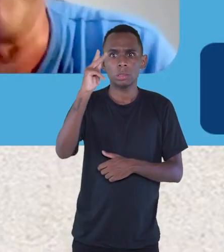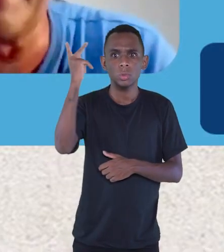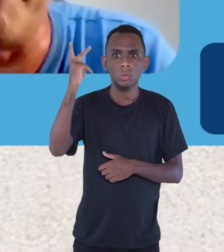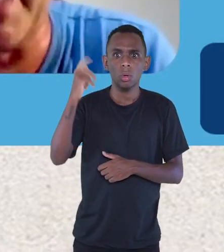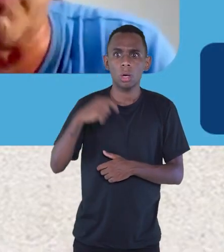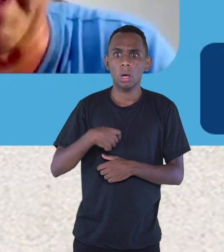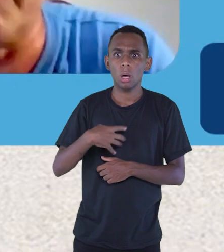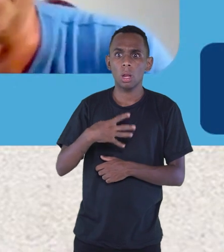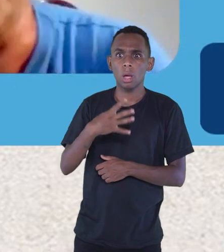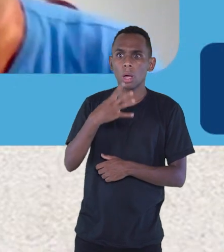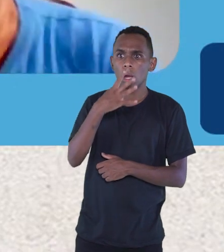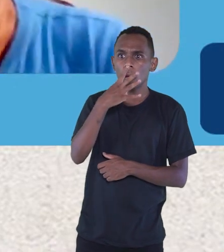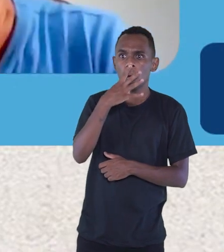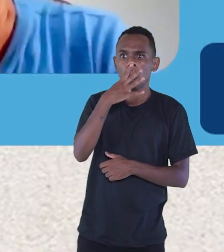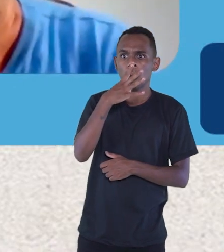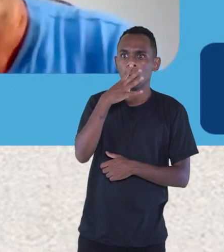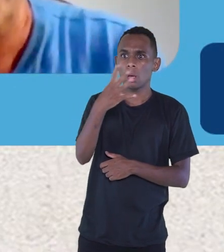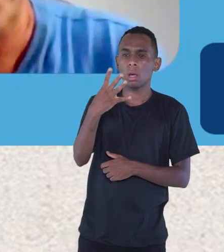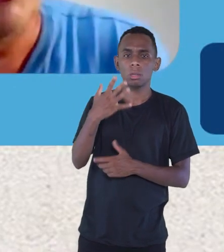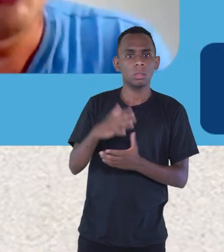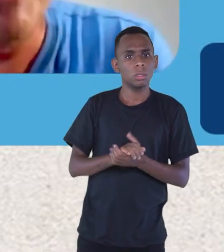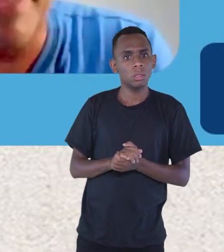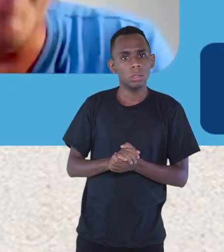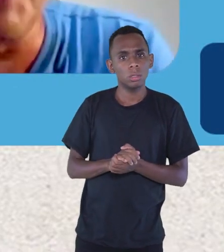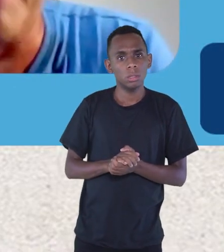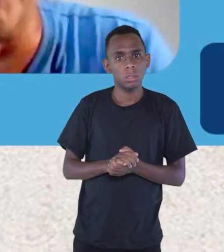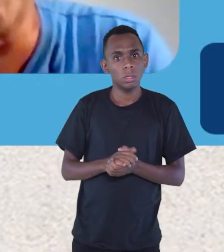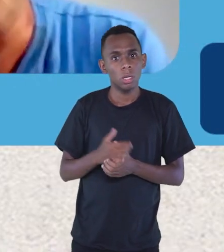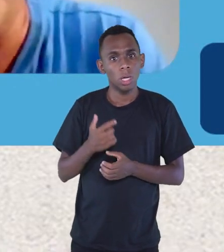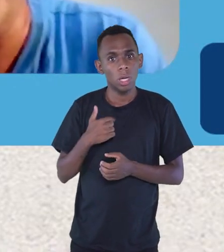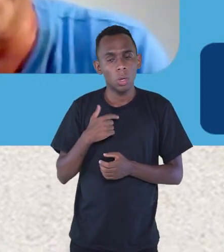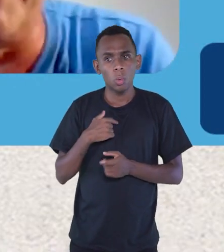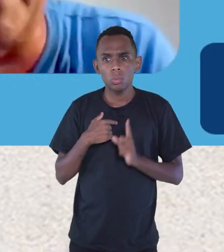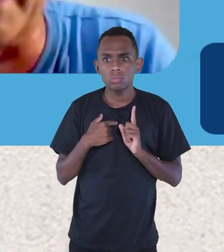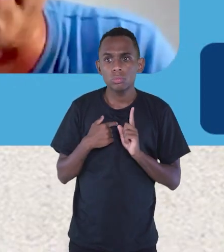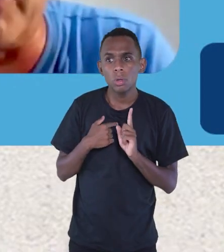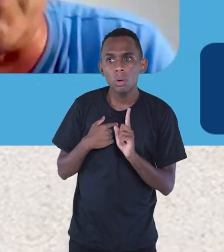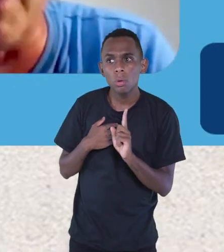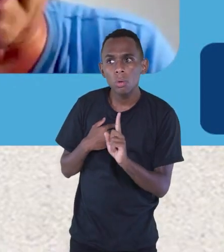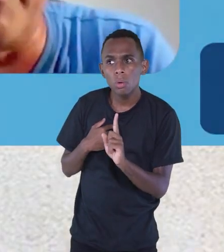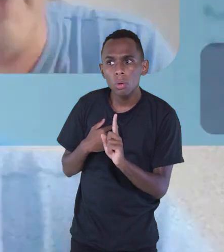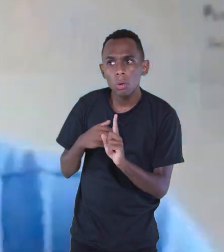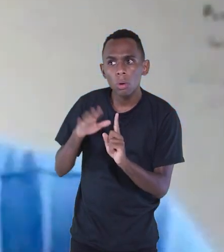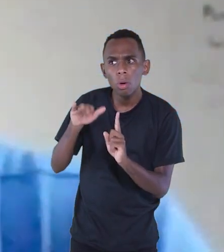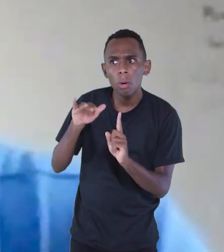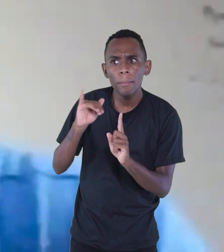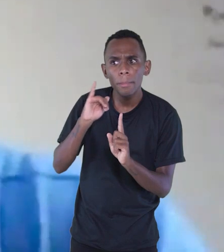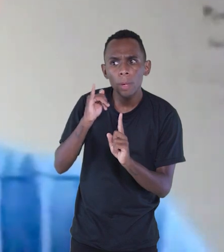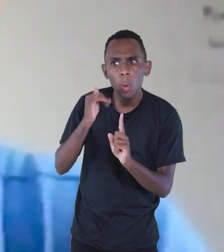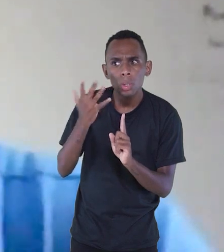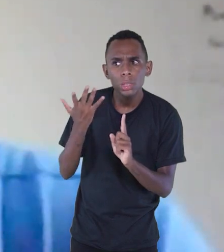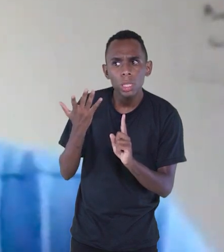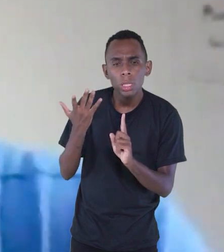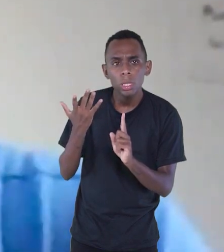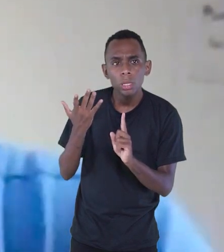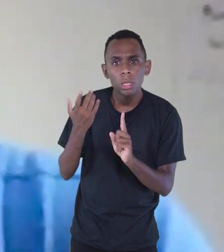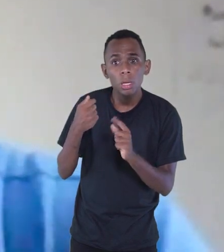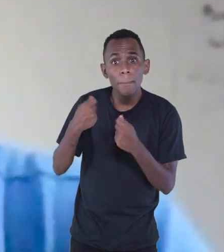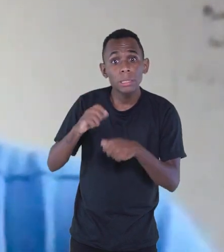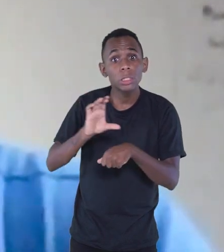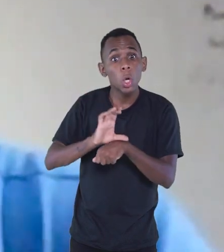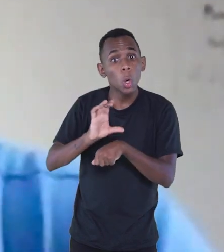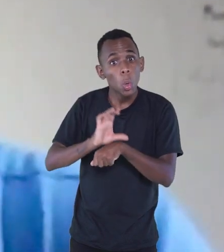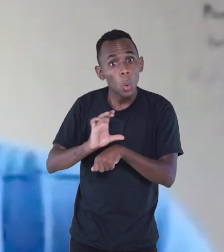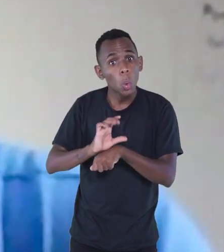Foi arrebatamento o que aconteceu. E aí eu timidamente me aproximei dele. Falei, me conta. falou, tem que fazer um